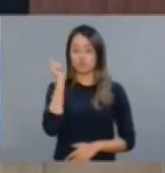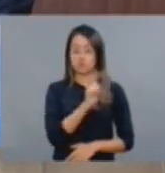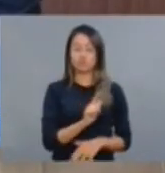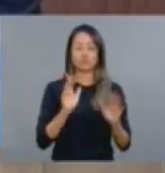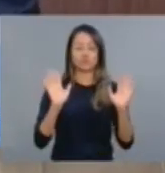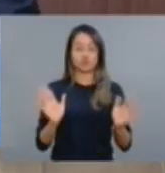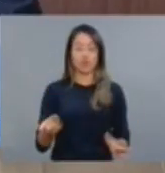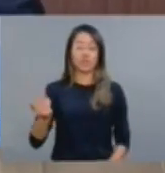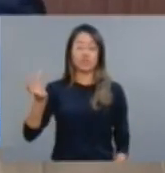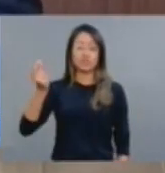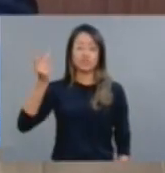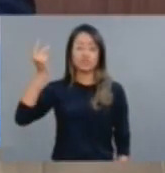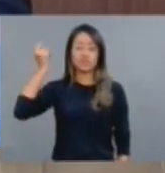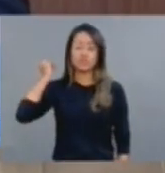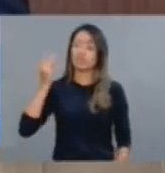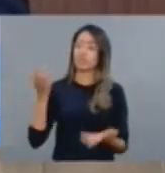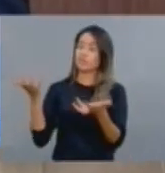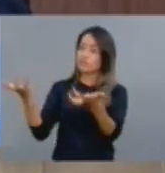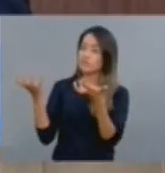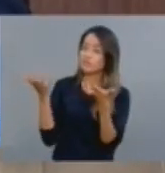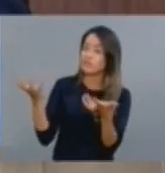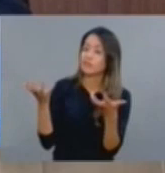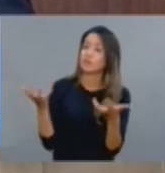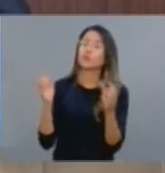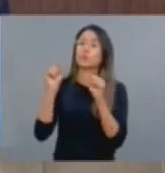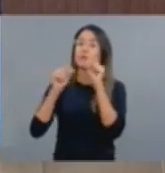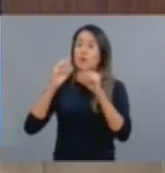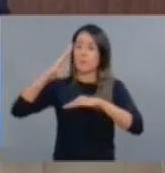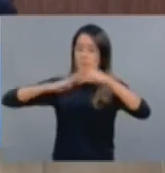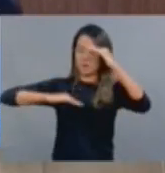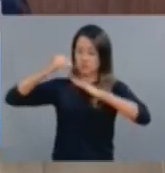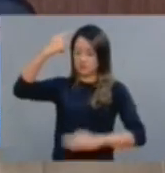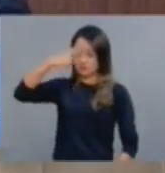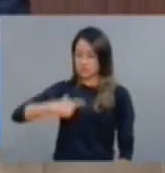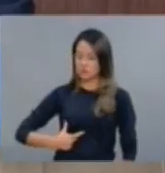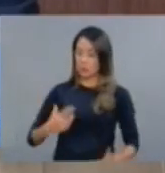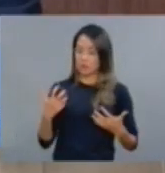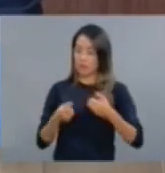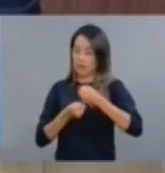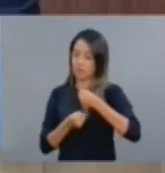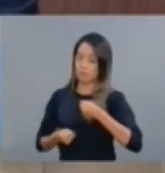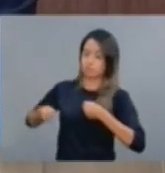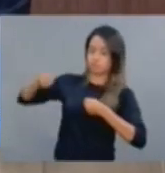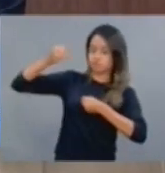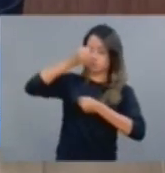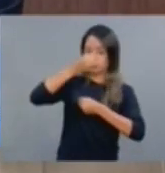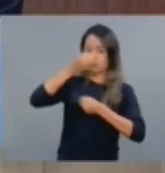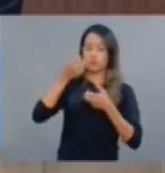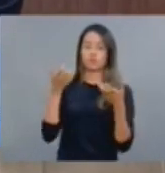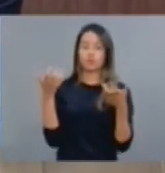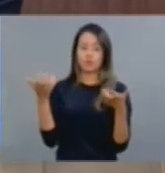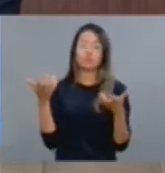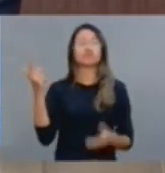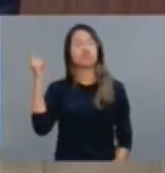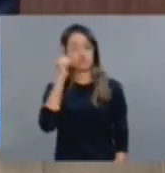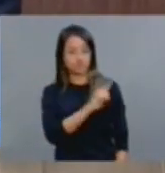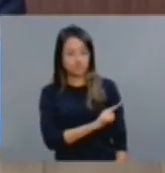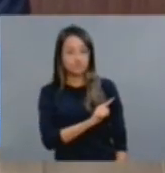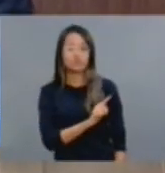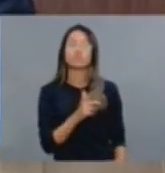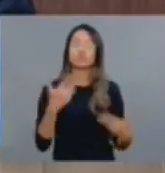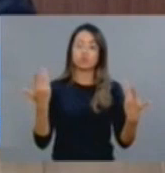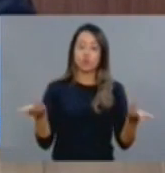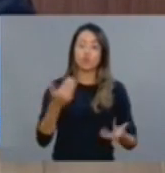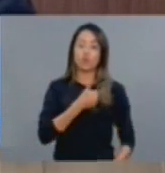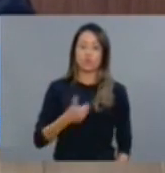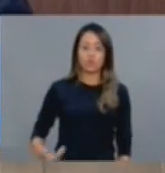antiga da corporação, e em seis meses, o governador Camilo enviou para